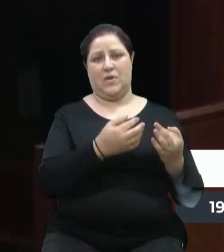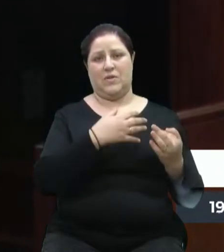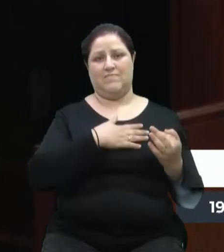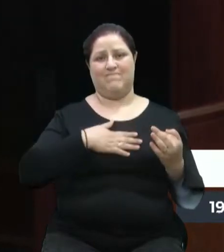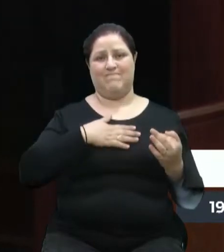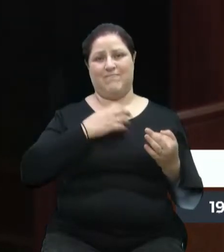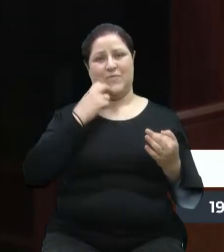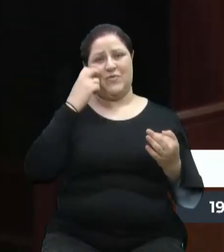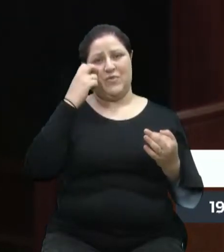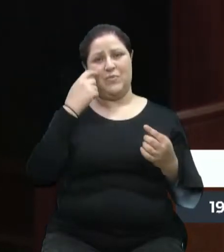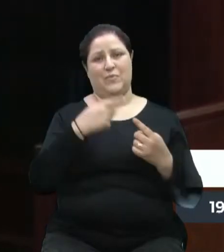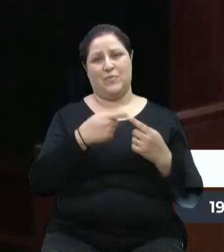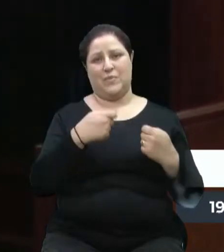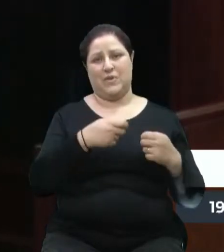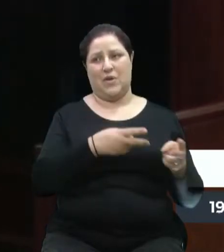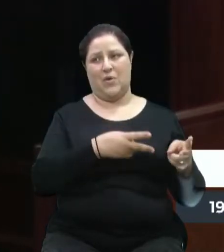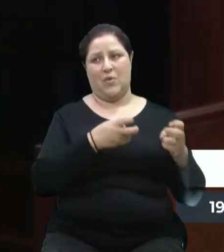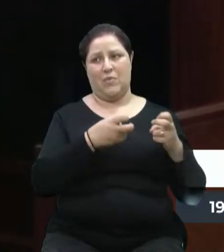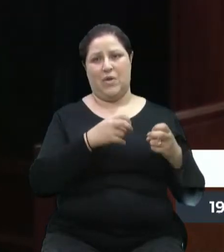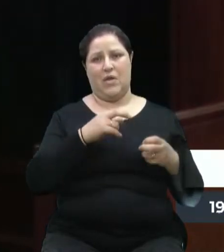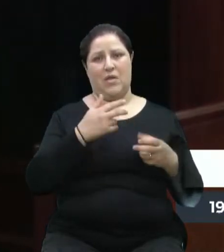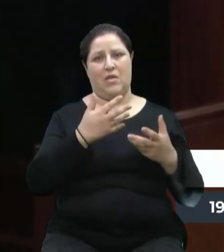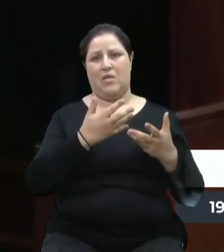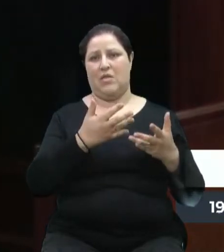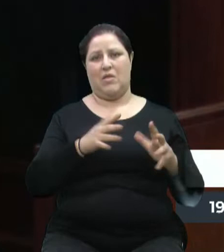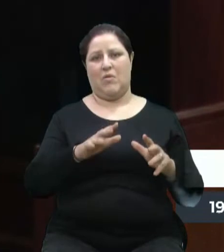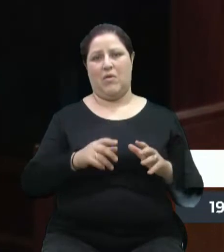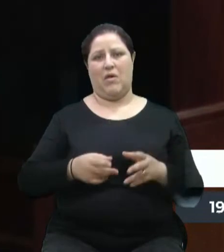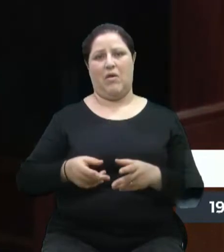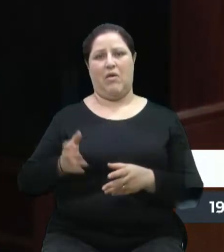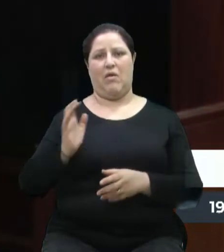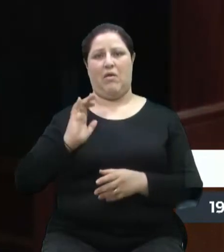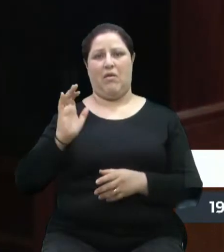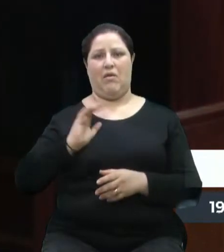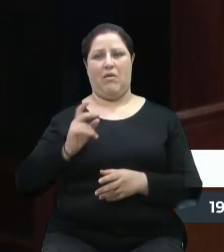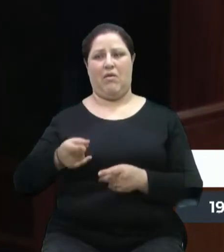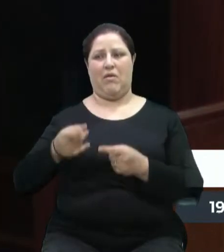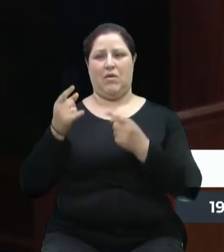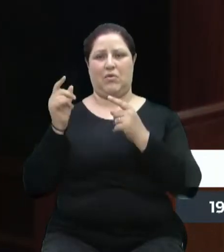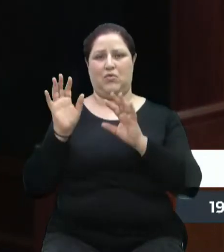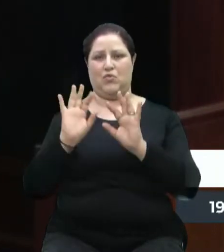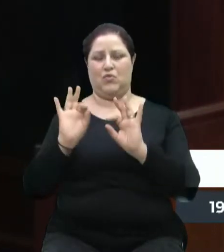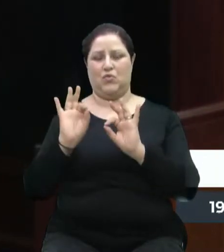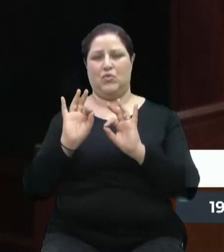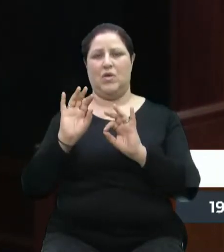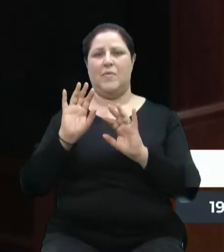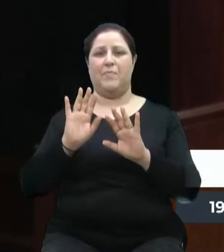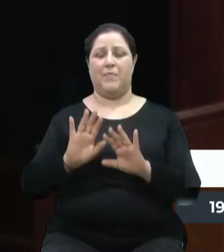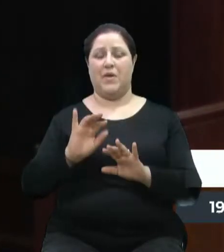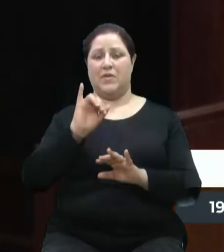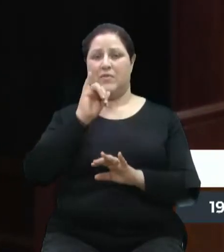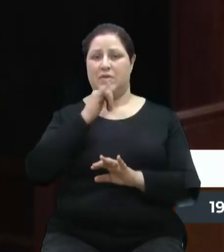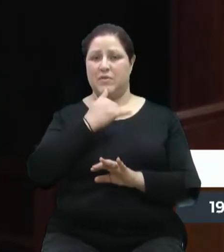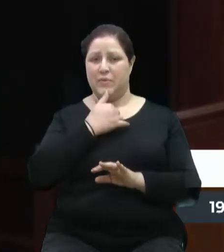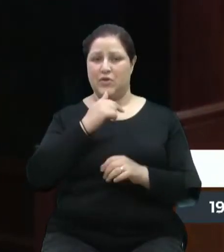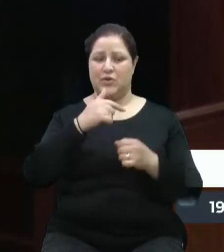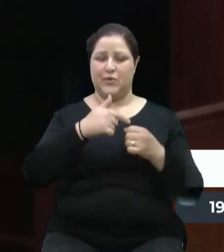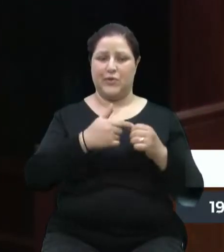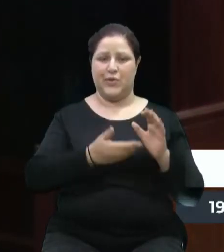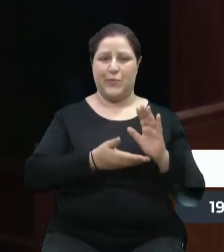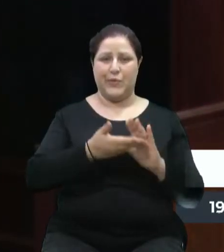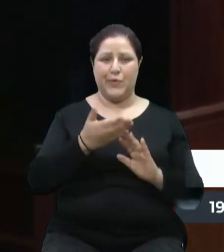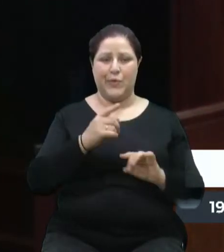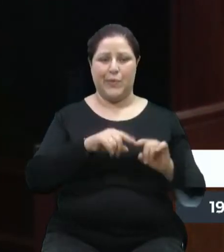pelo valor que ele tem que cobrar, e não é porque ele quer ficar rico. É porque, infelizmente, os insumos aumentaram. Eu venho